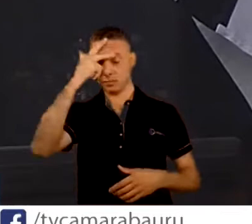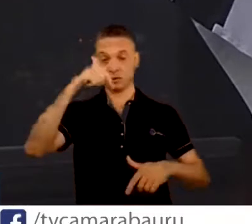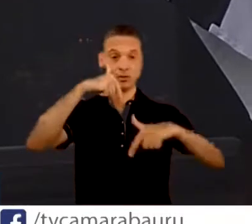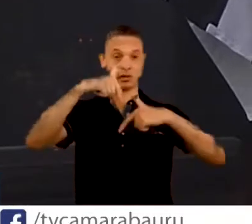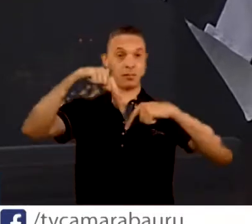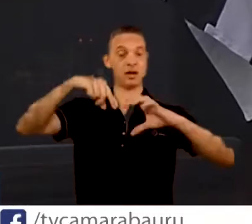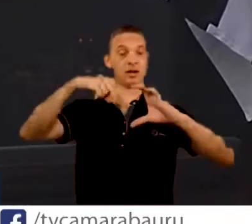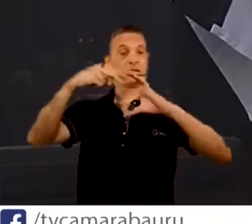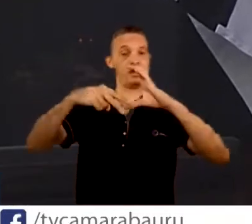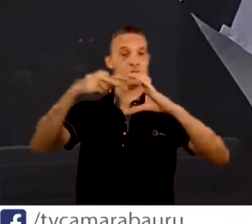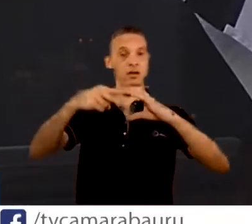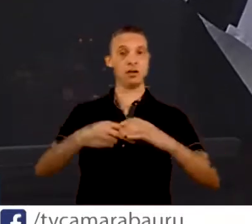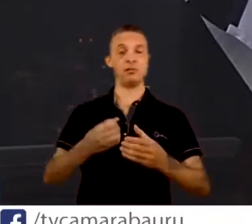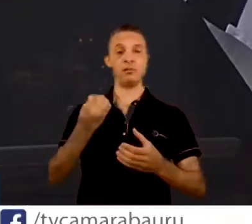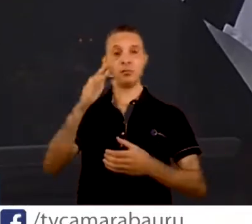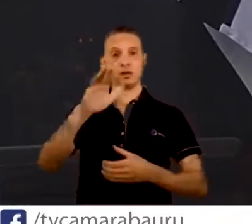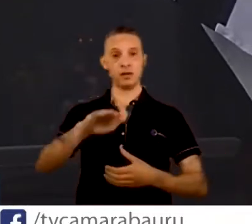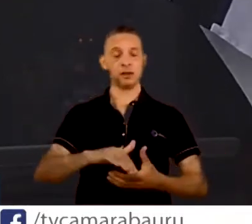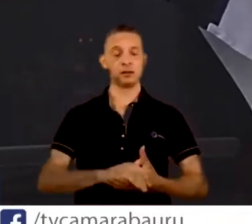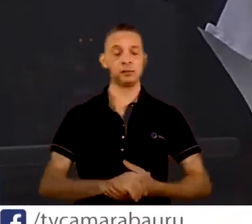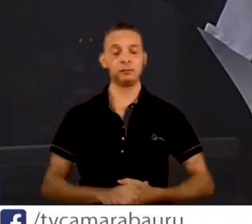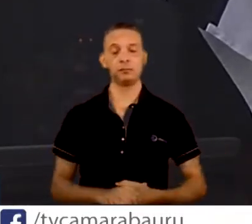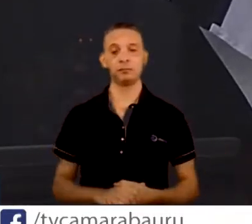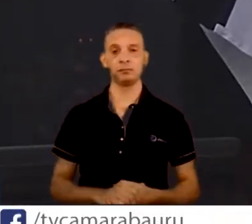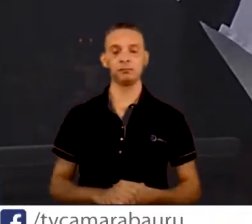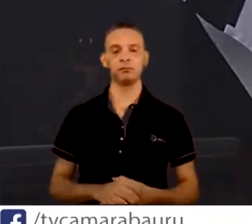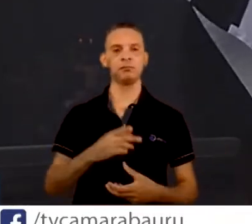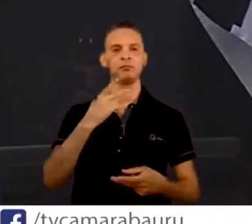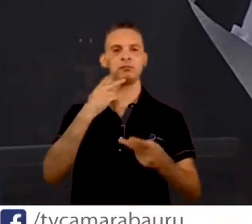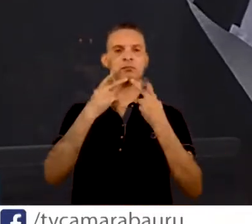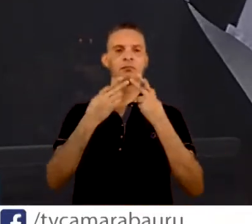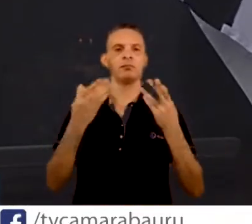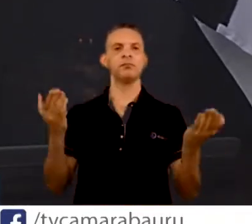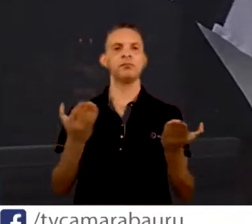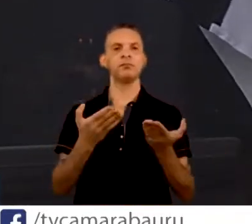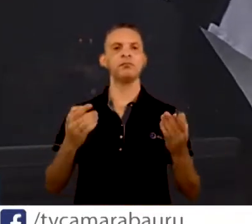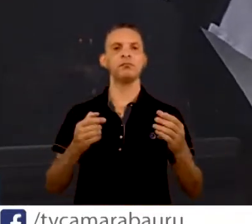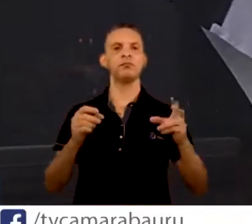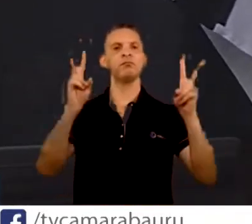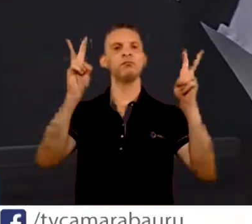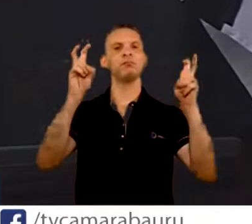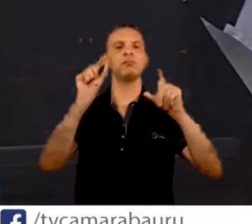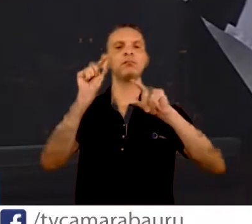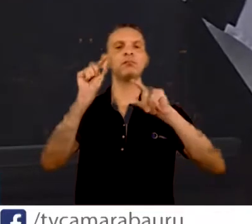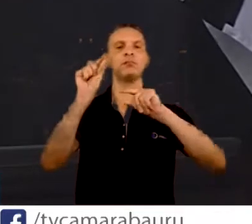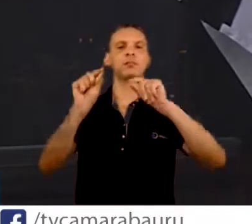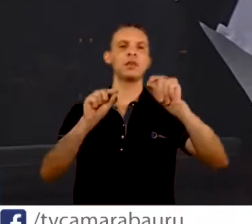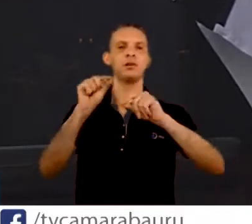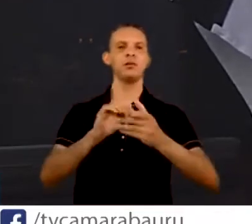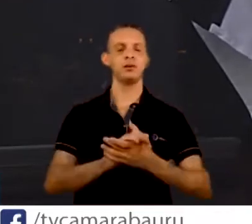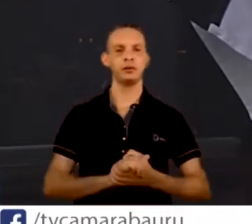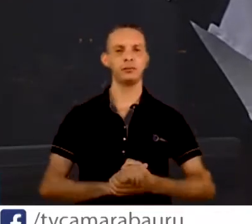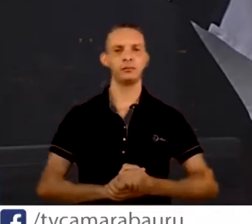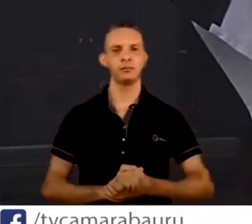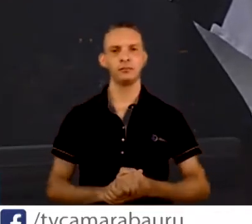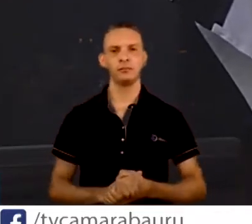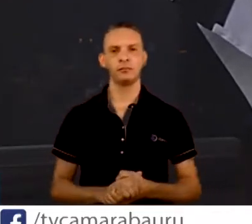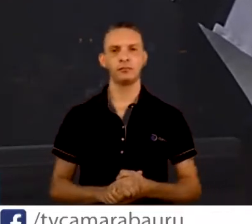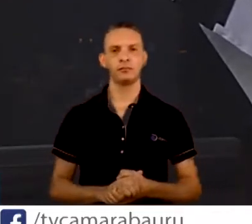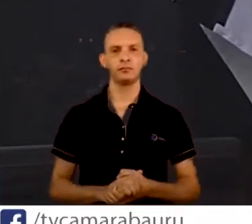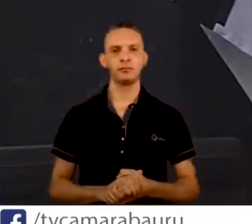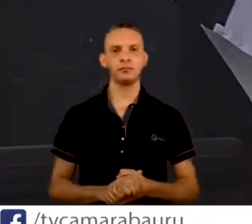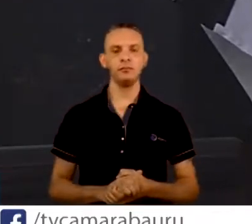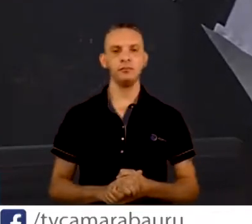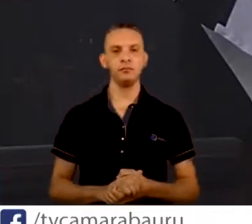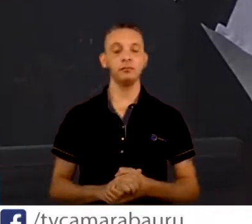Eu gostaria de fazer a minha fala hoje, senhor presidente, sobre os trabalhos, importantíssimos trabalhos da